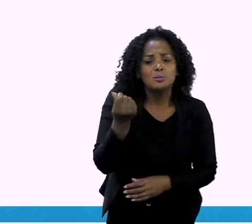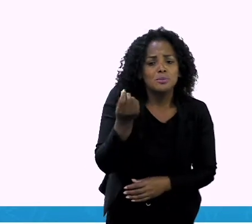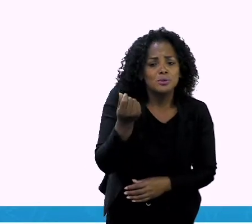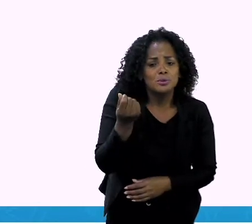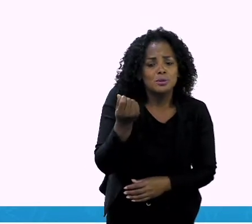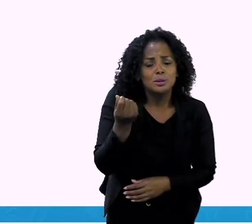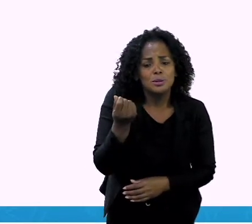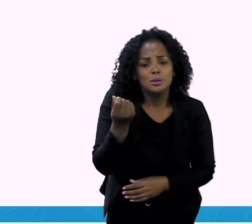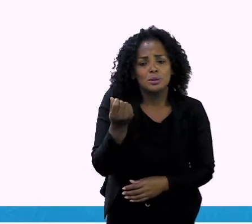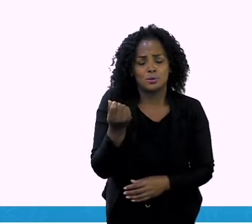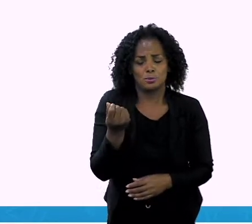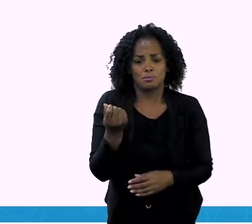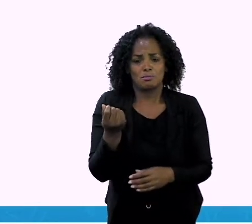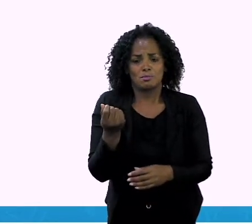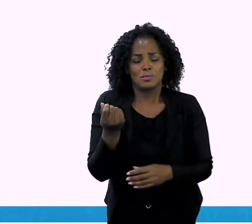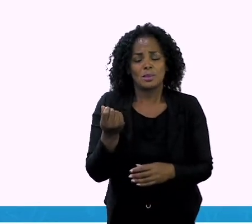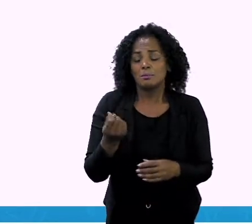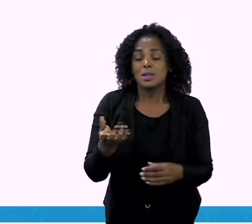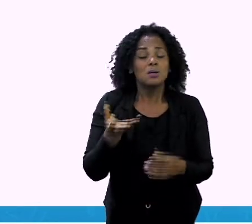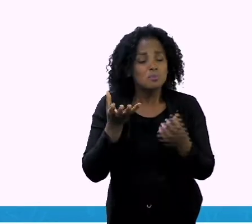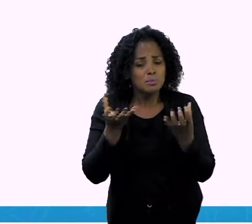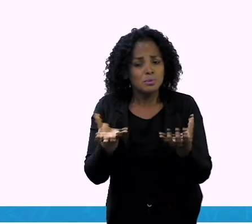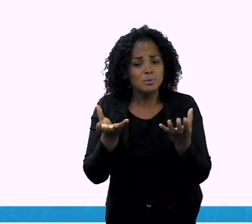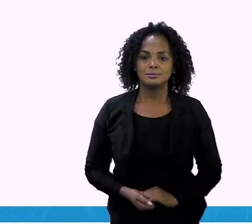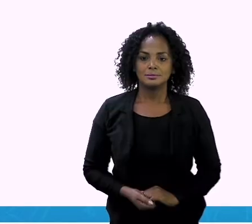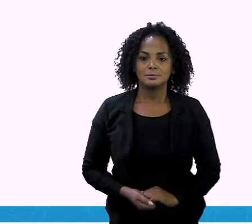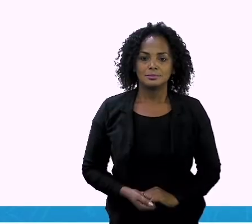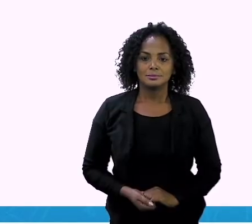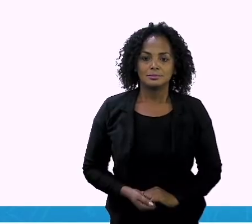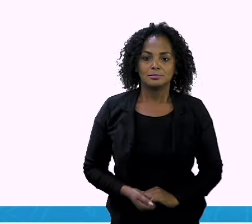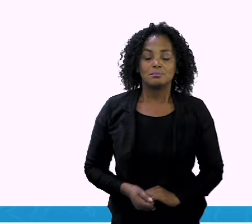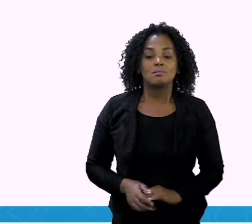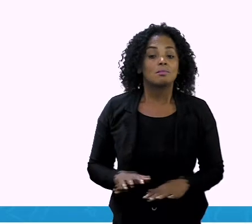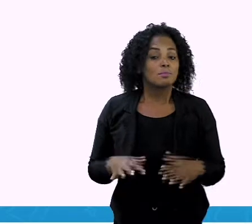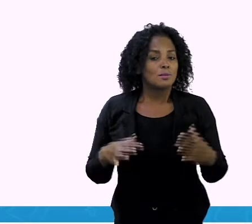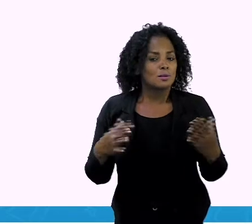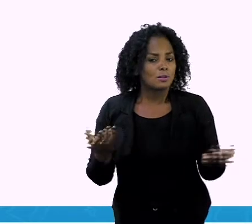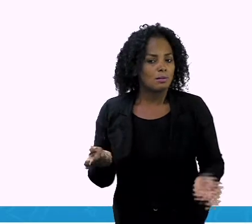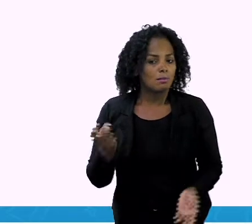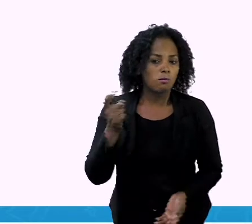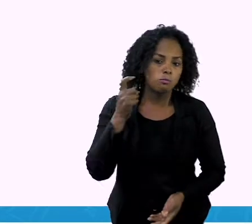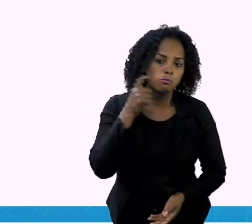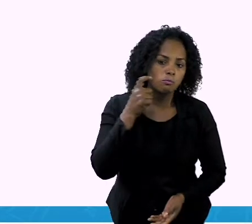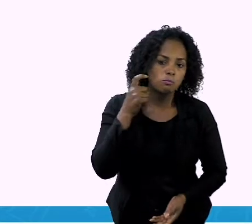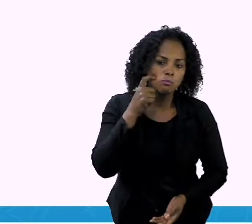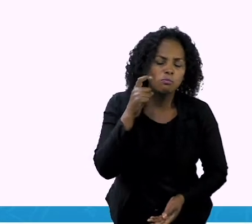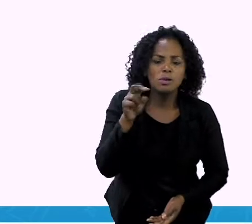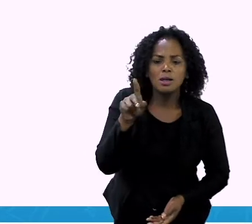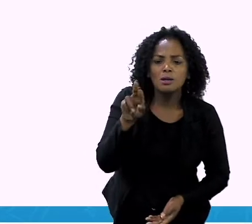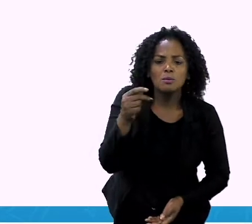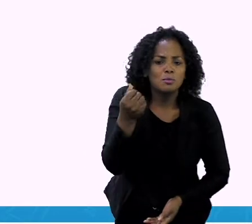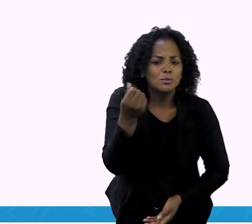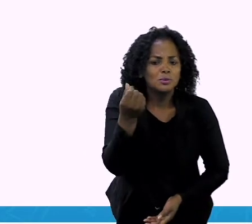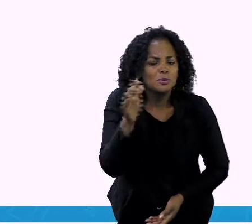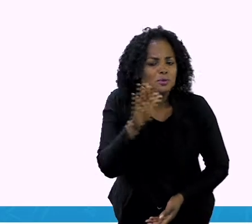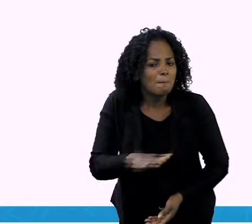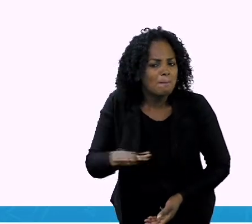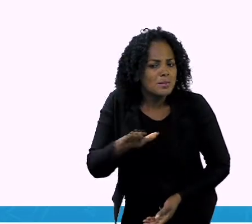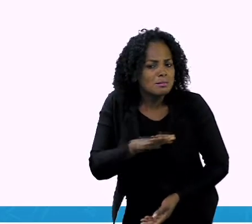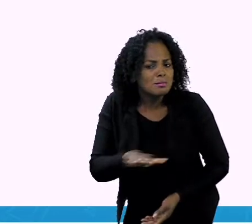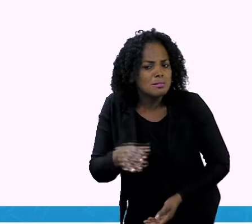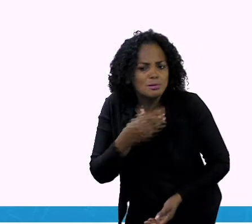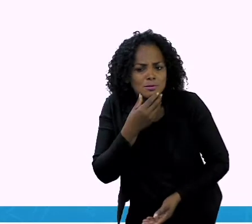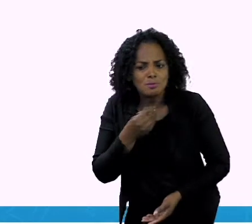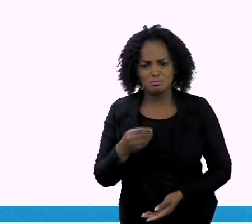sei que quero meu troco em dinheiro. Ora, bala é como se fosse dinheiro, menino.